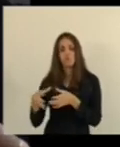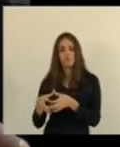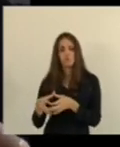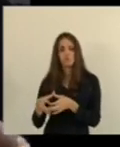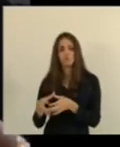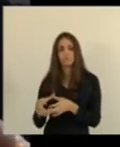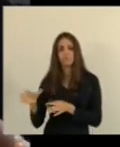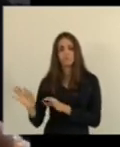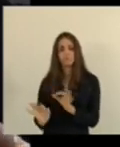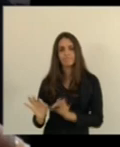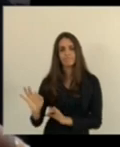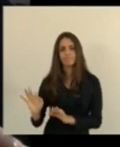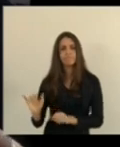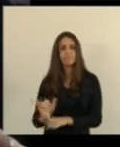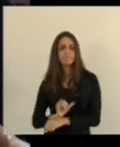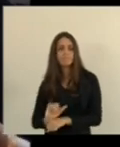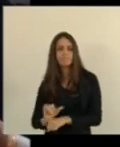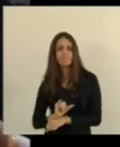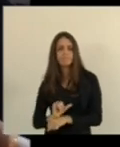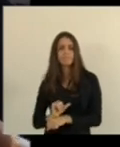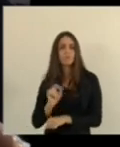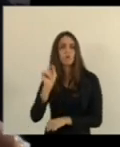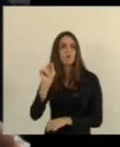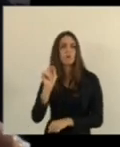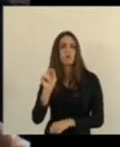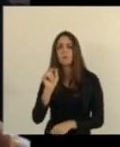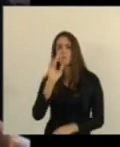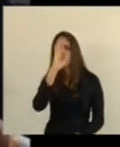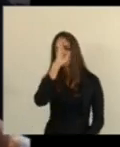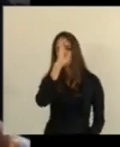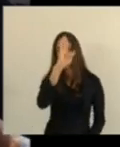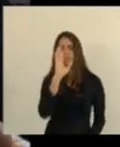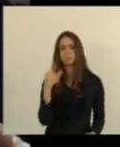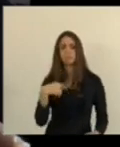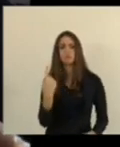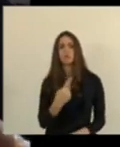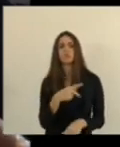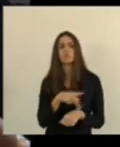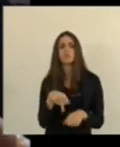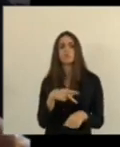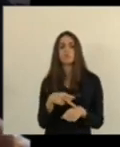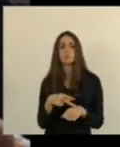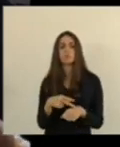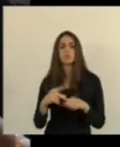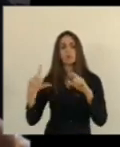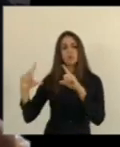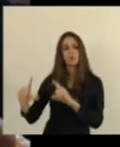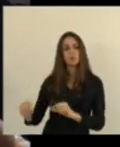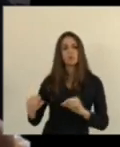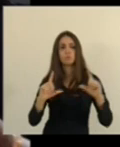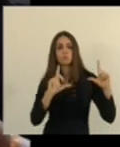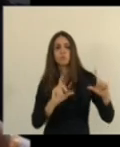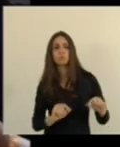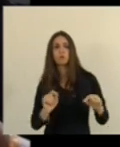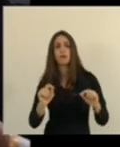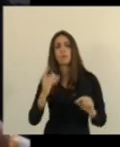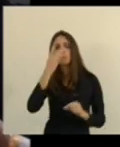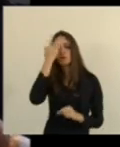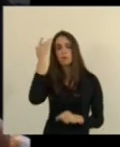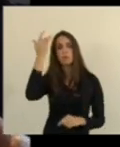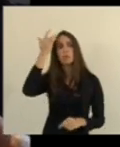que faria um papel fundamental para o nosso país, o combate ao analfabetismo.